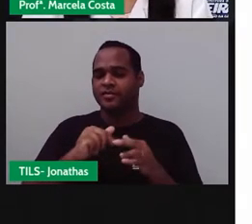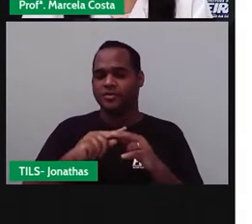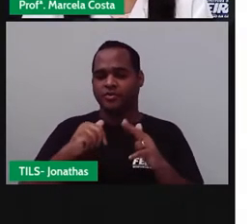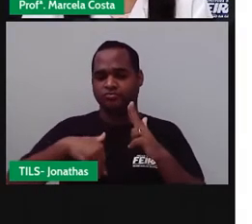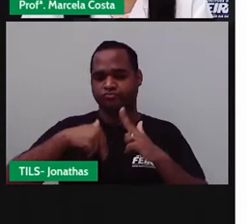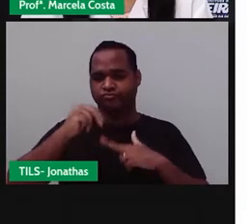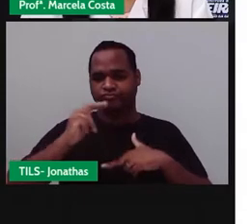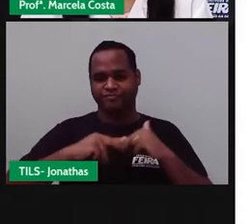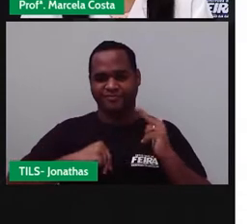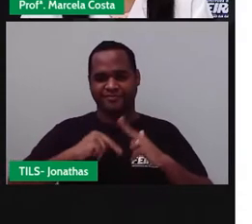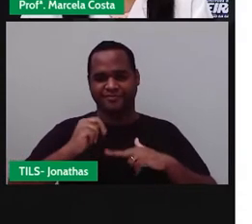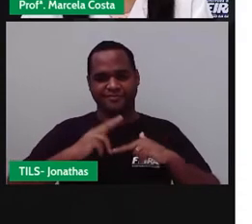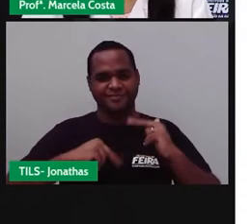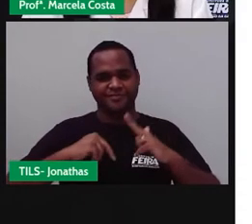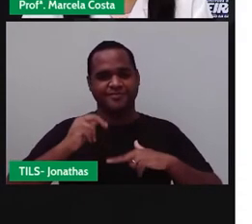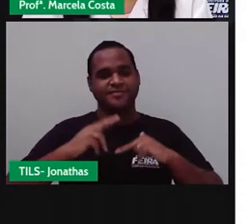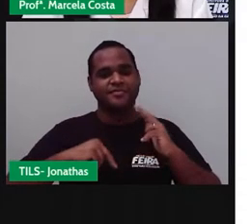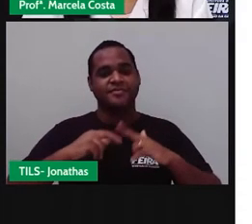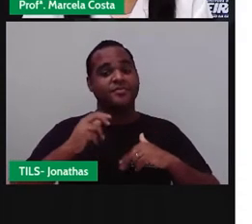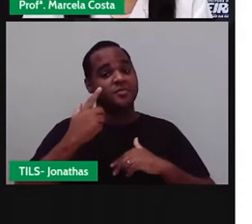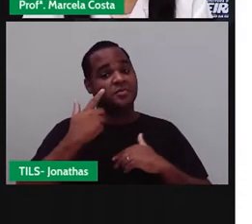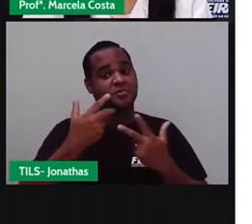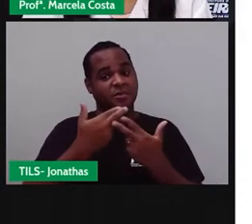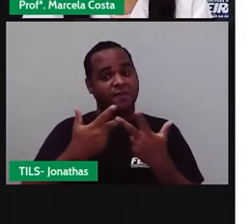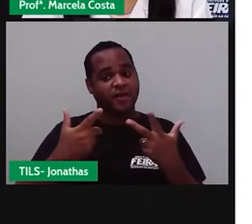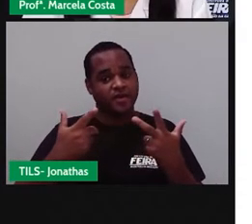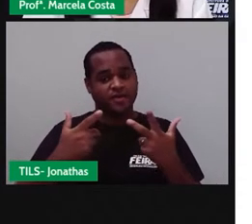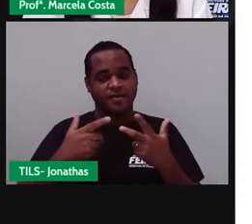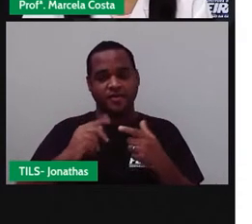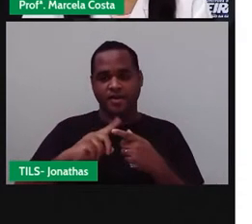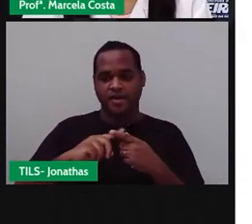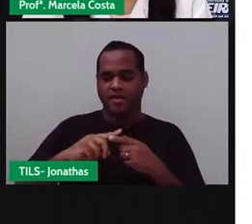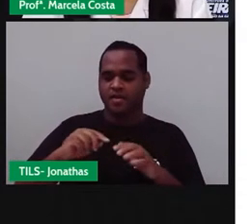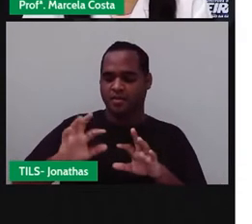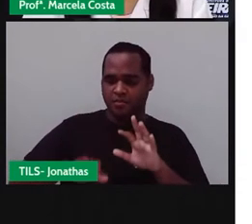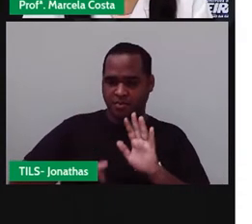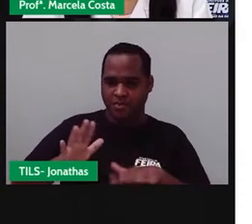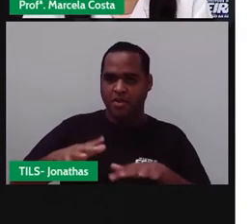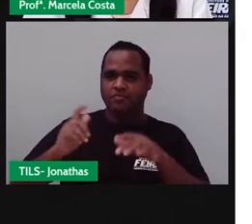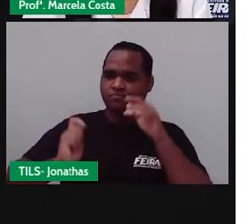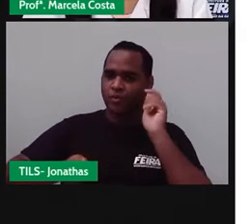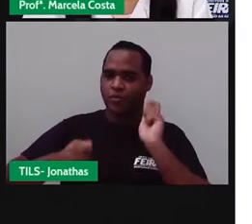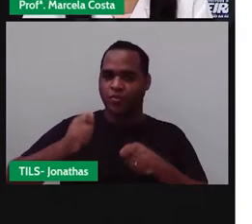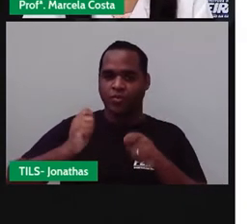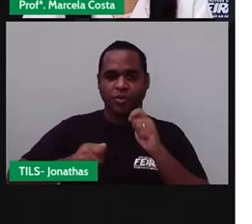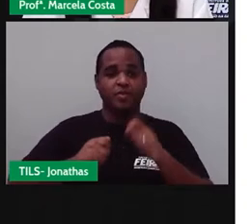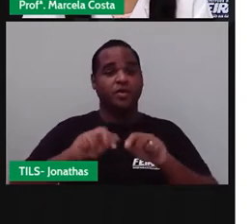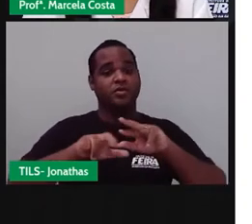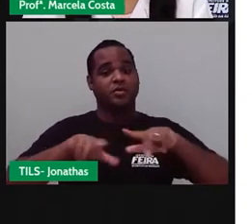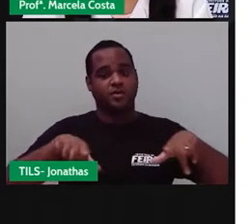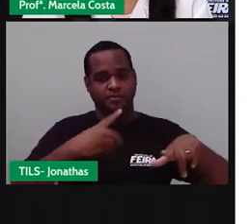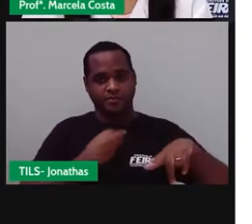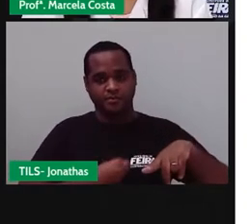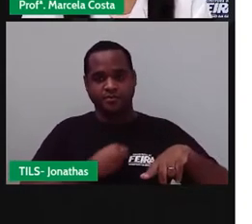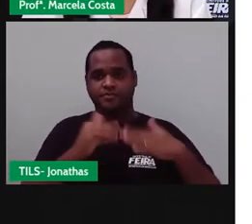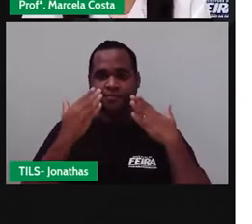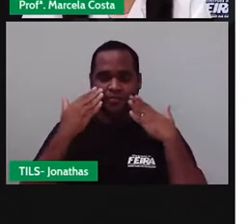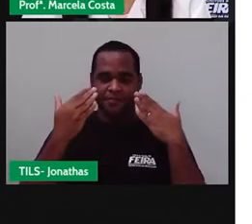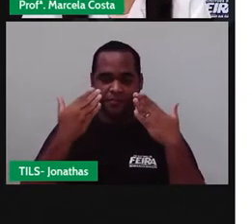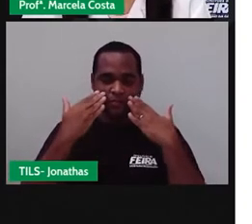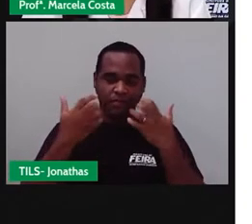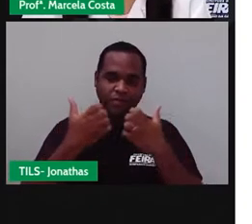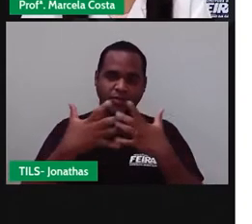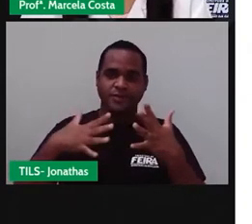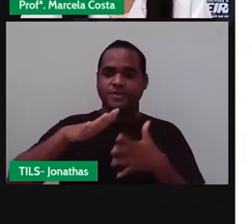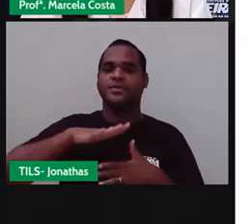vestimenta, olha os instrumentos, né? é a Zabumba, a Sanfona, então aqui, mostrando uma dança típica da